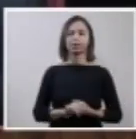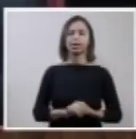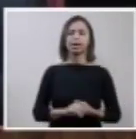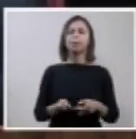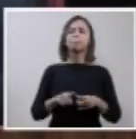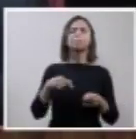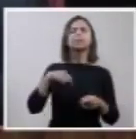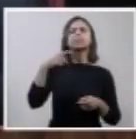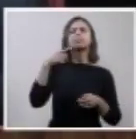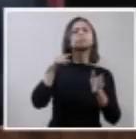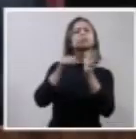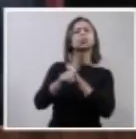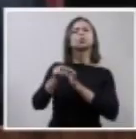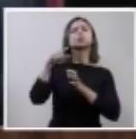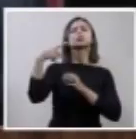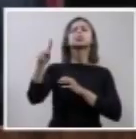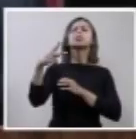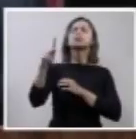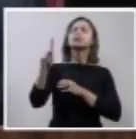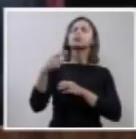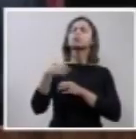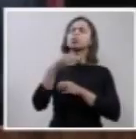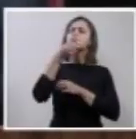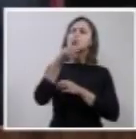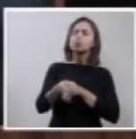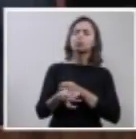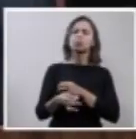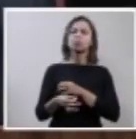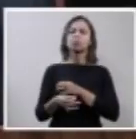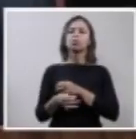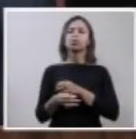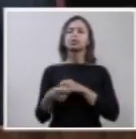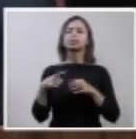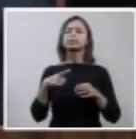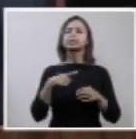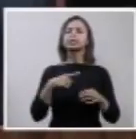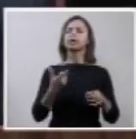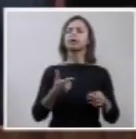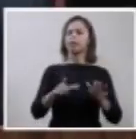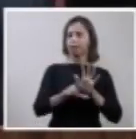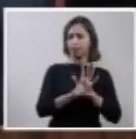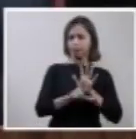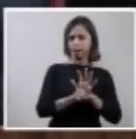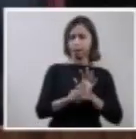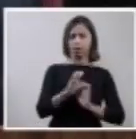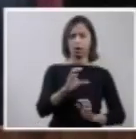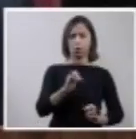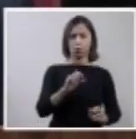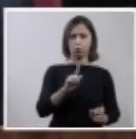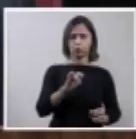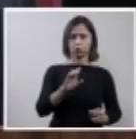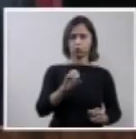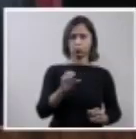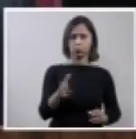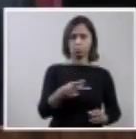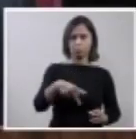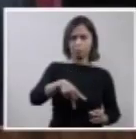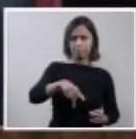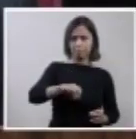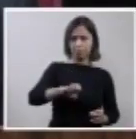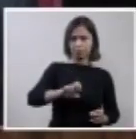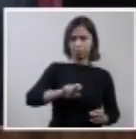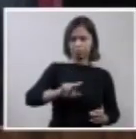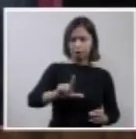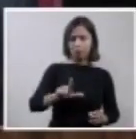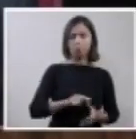fato de início de o Código Penal excluir a tipicidade para